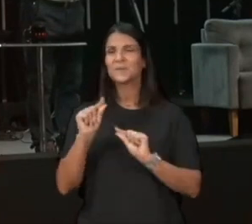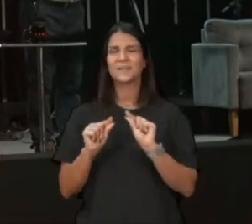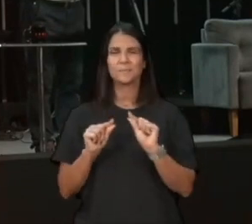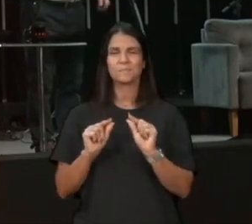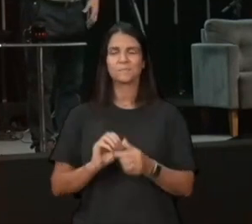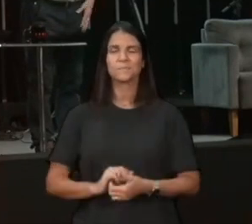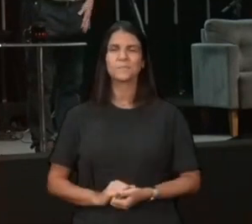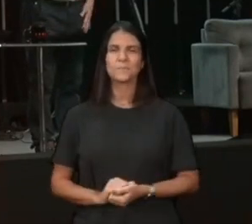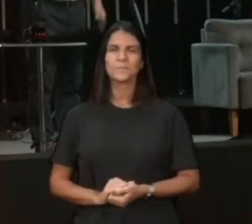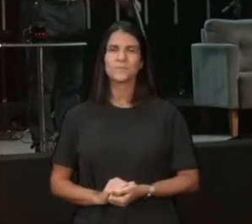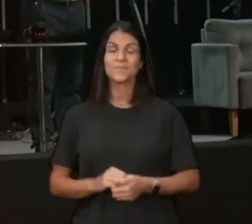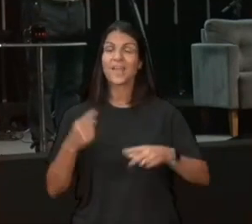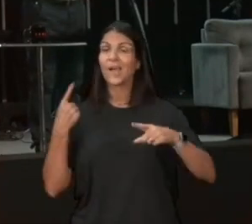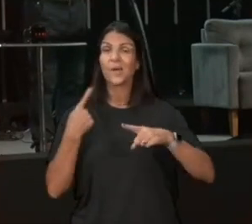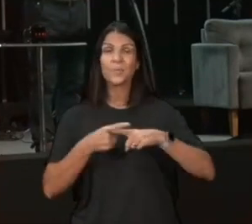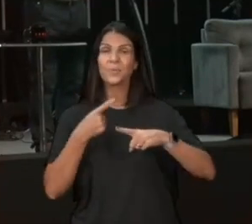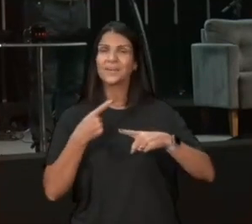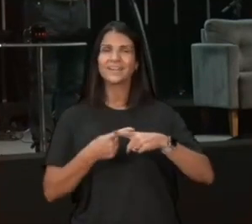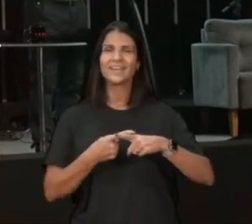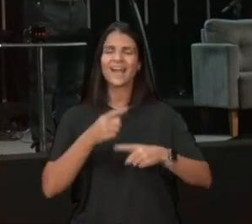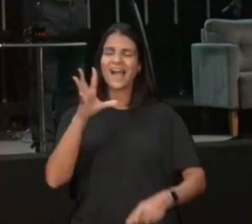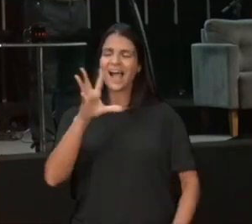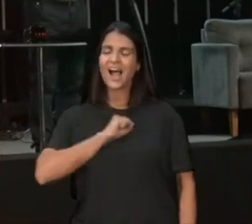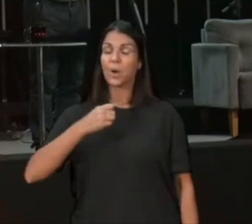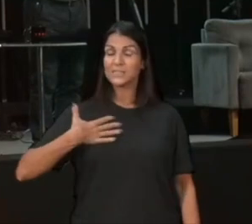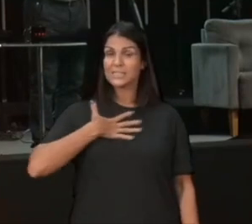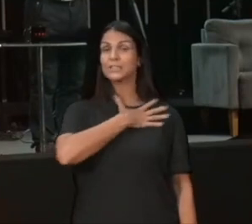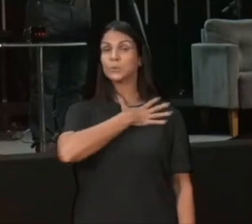olha que coisa, porque, ama a nossa nação,